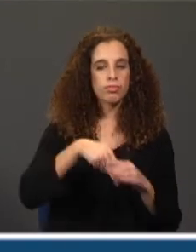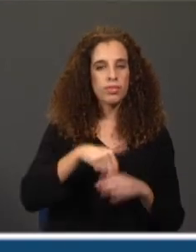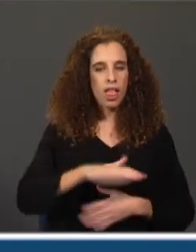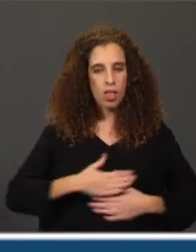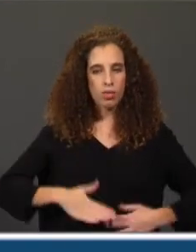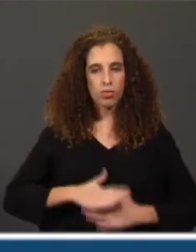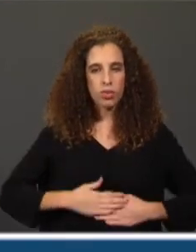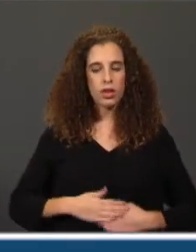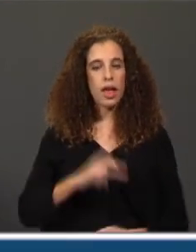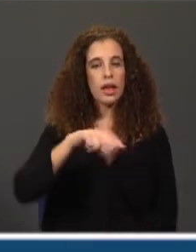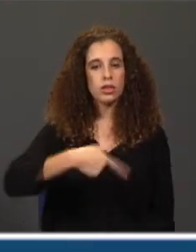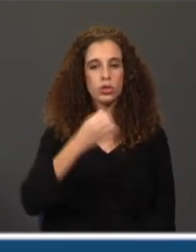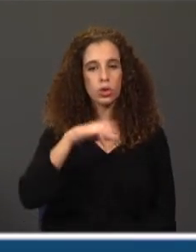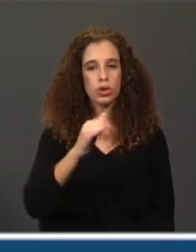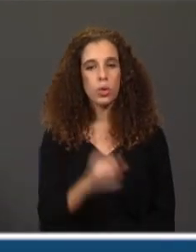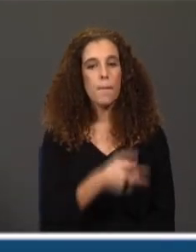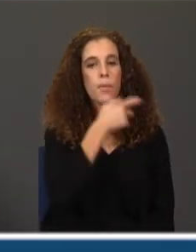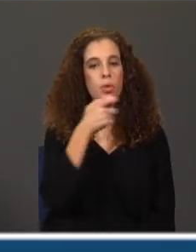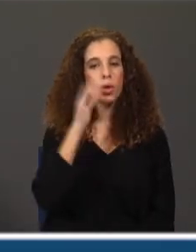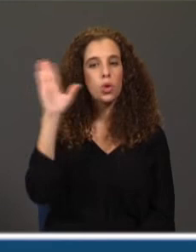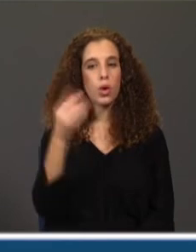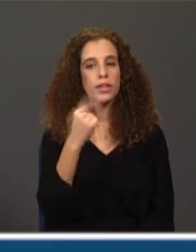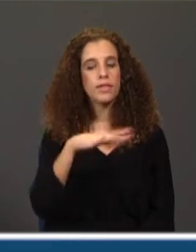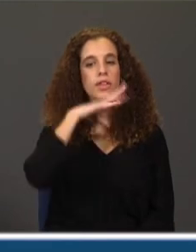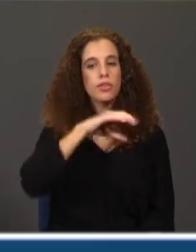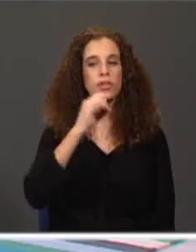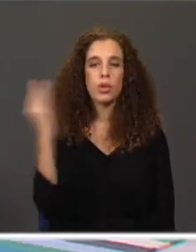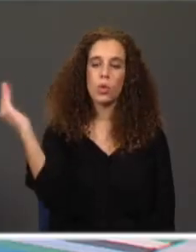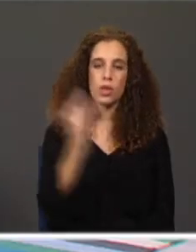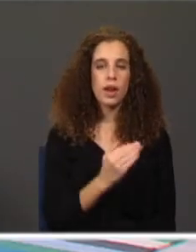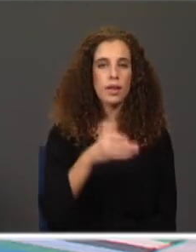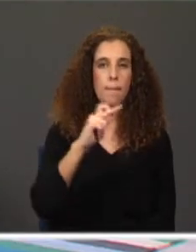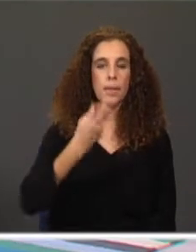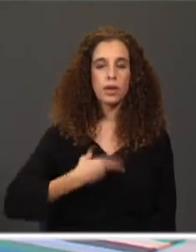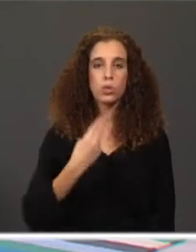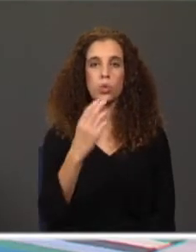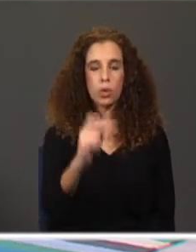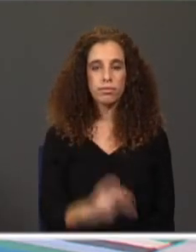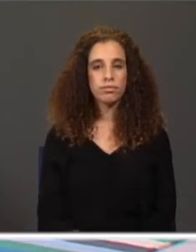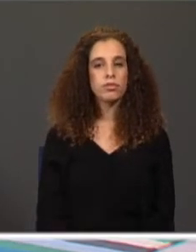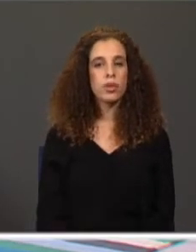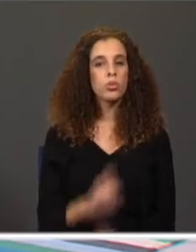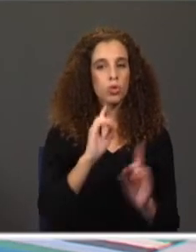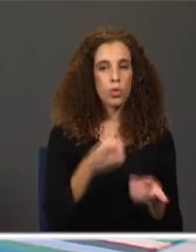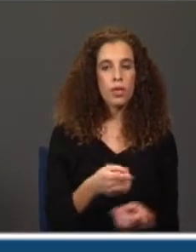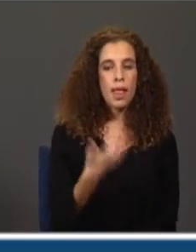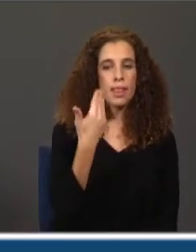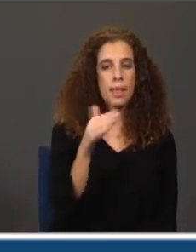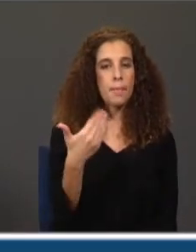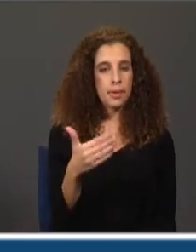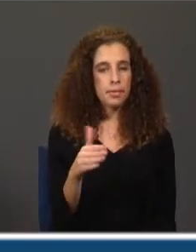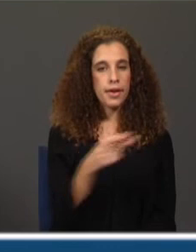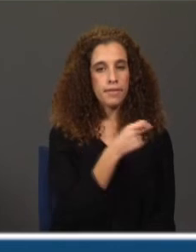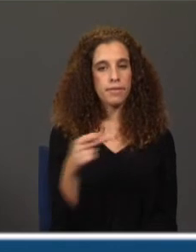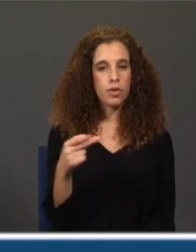António, promete-me que quando tiveres um filho o trazes a pádua. E vamos por partes. Na primeira frase, o nosso objetivo